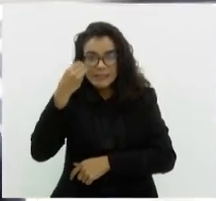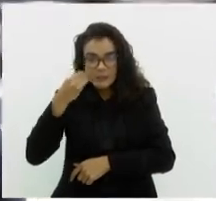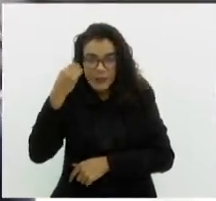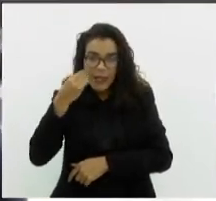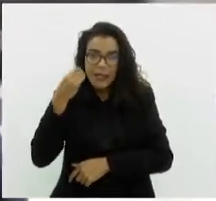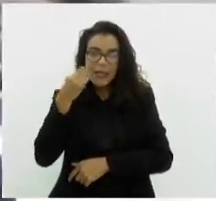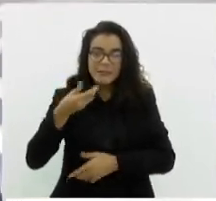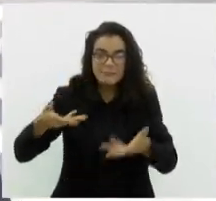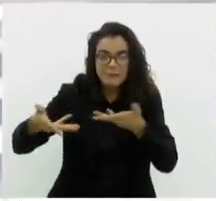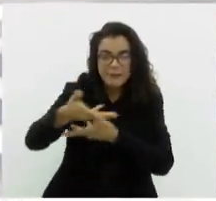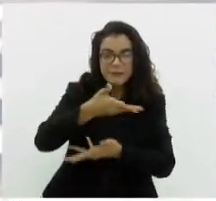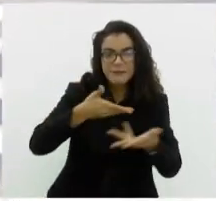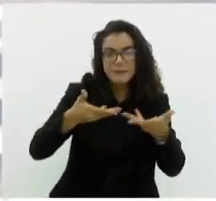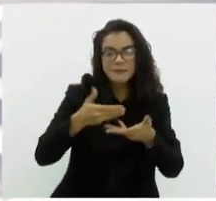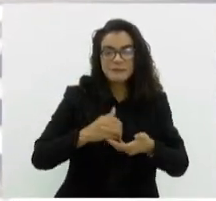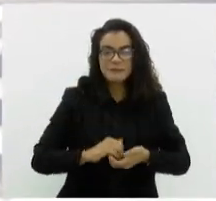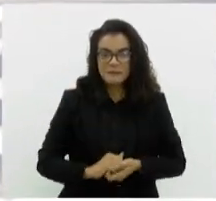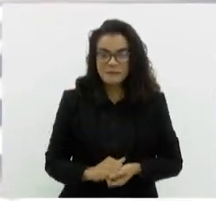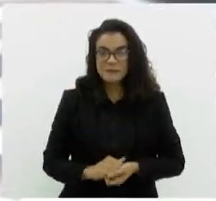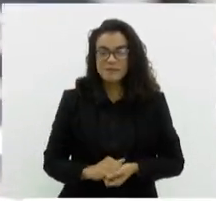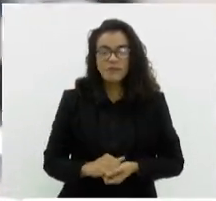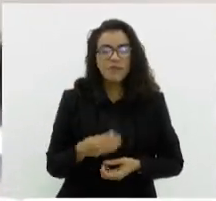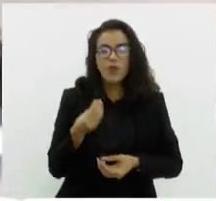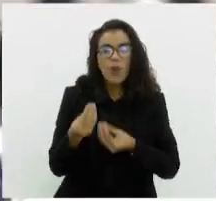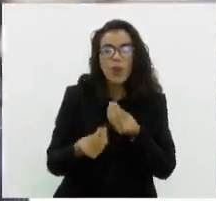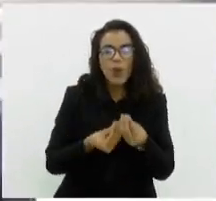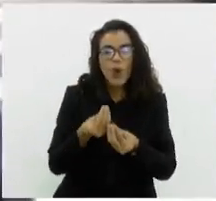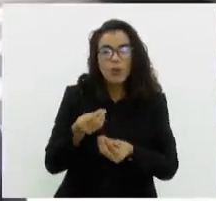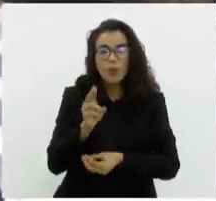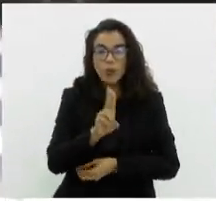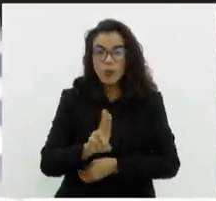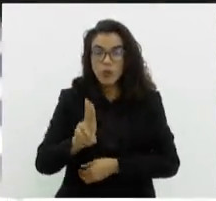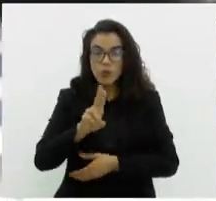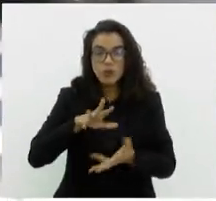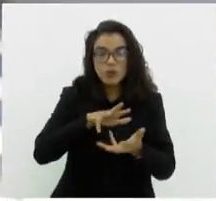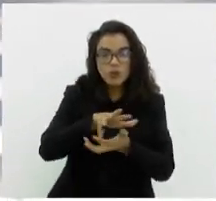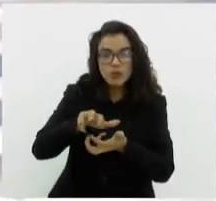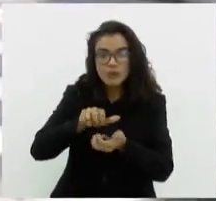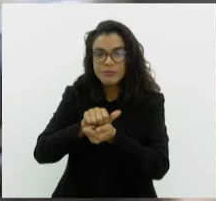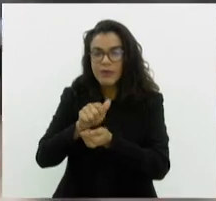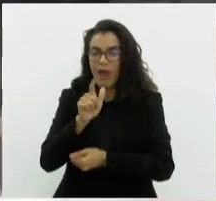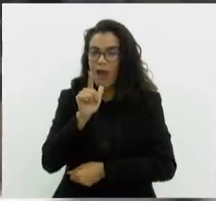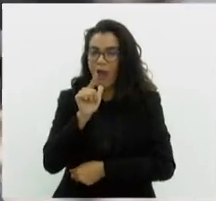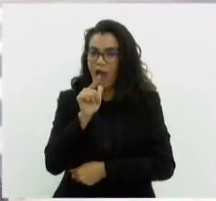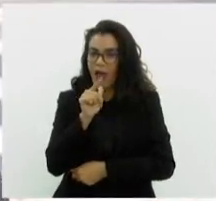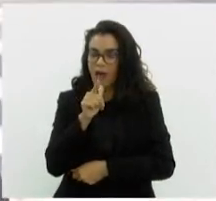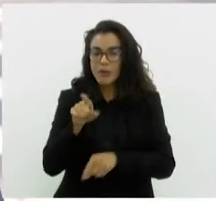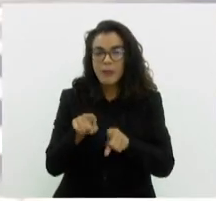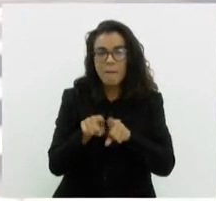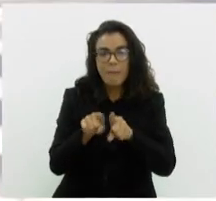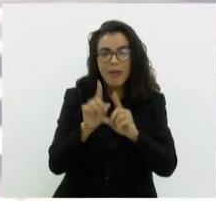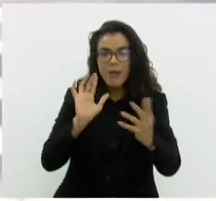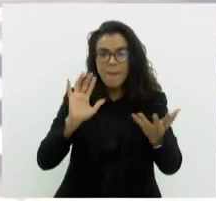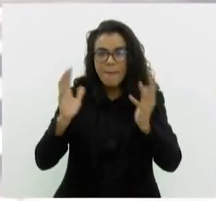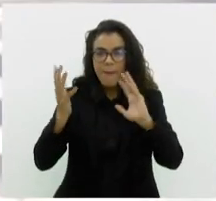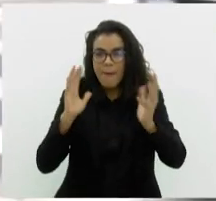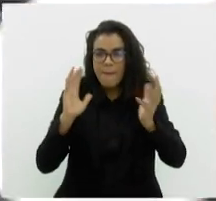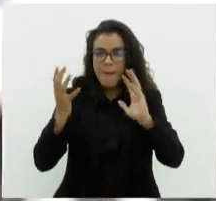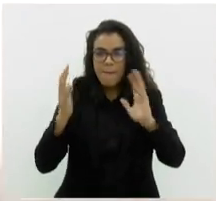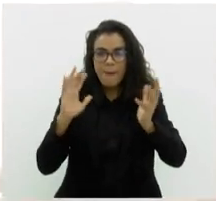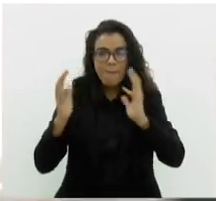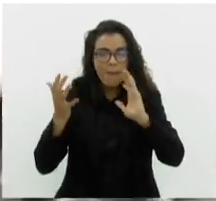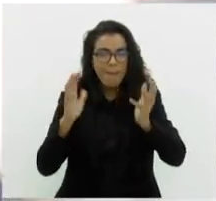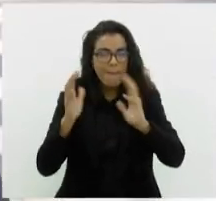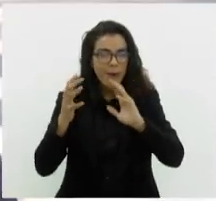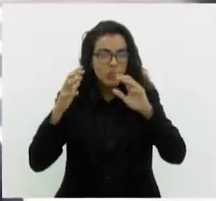repartir com todos os demais. Adriana, como fazer o uso sustentável da água também? E até que ponto as condições climáticas, essa crise climática